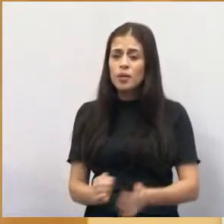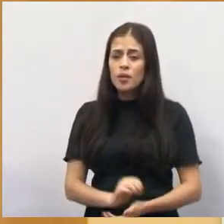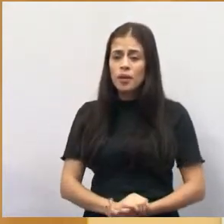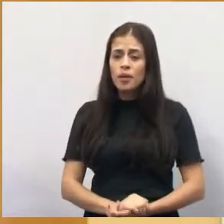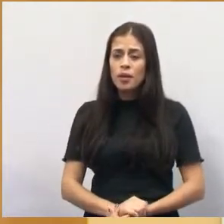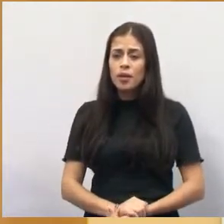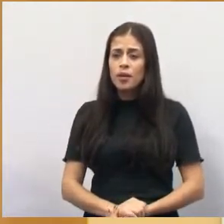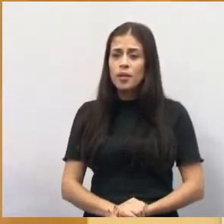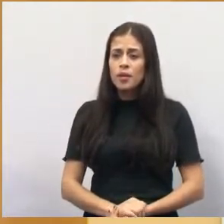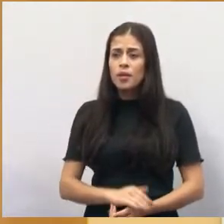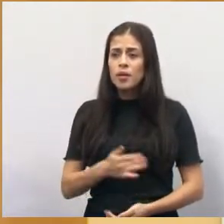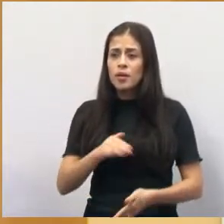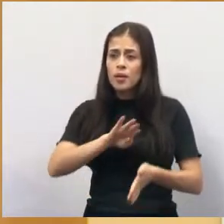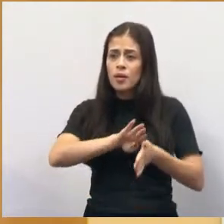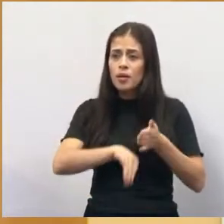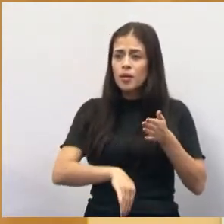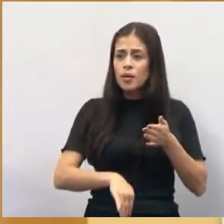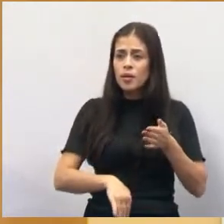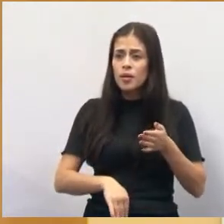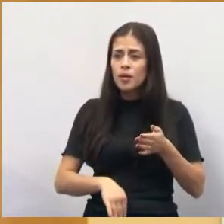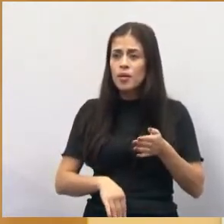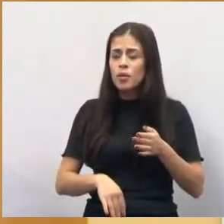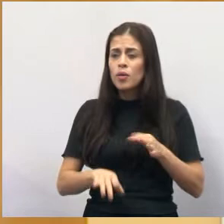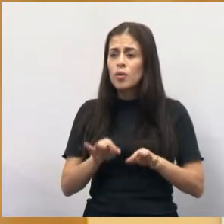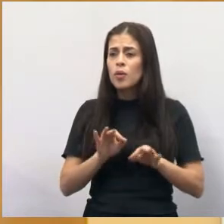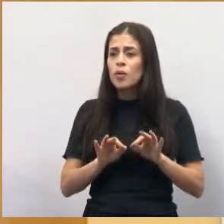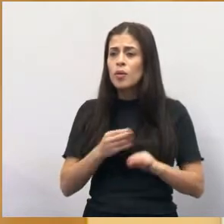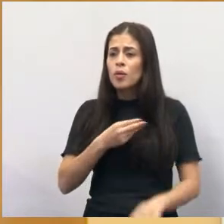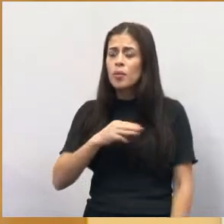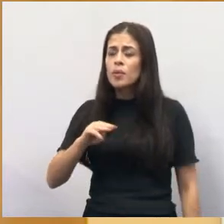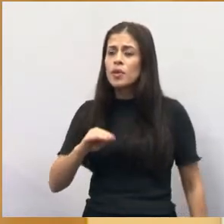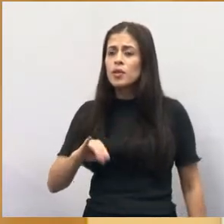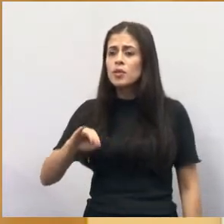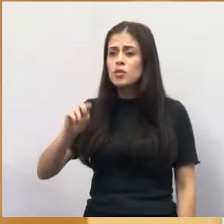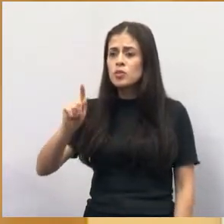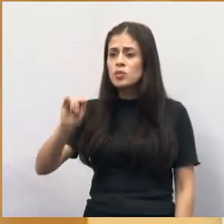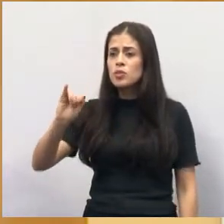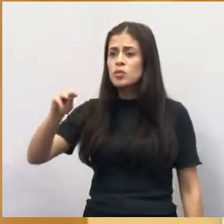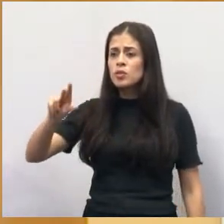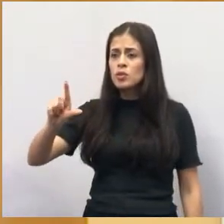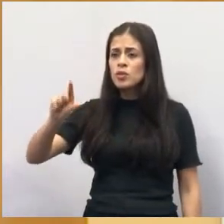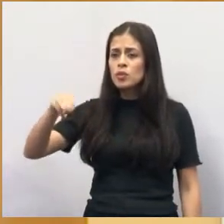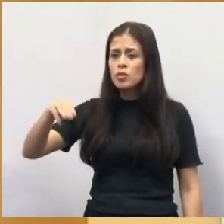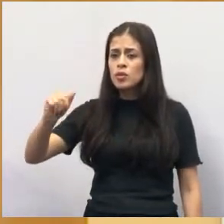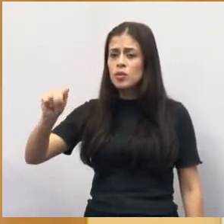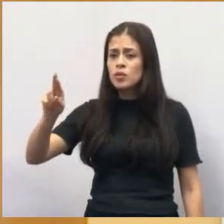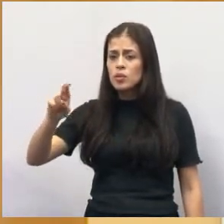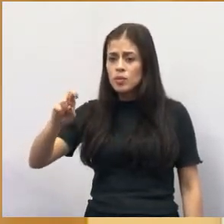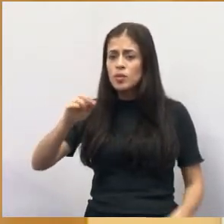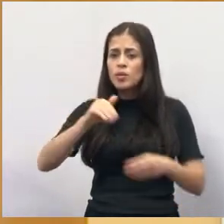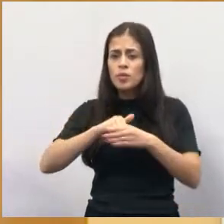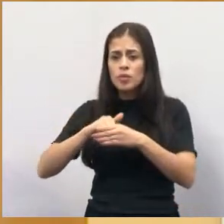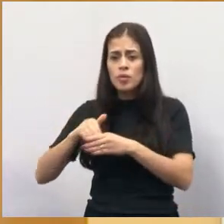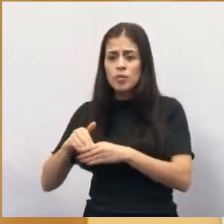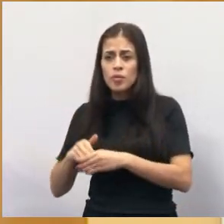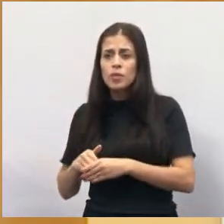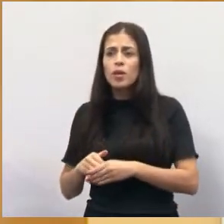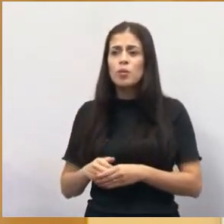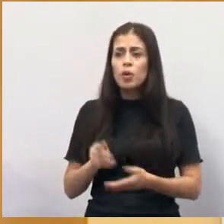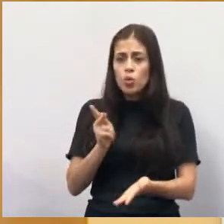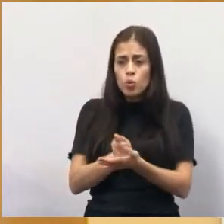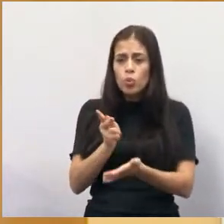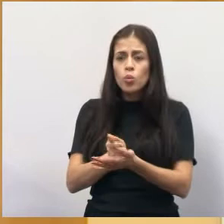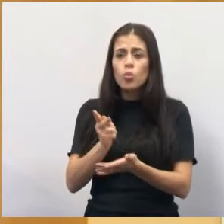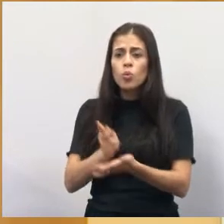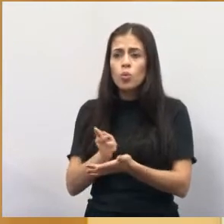que quem tirou a condenação dele foi o ministro Gilmar Mendes. Todos os ministros, vários ministros votaram para manter a cassação dele,